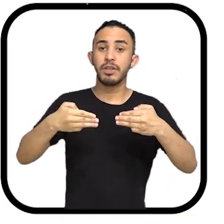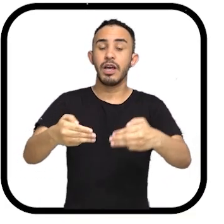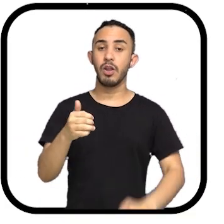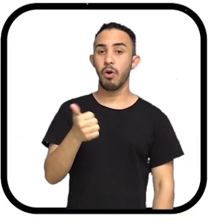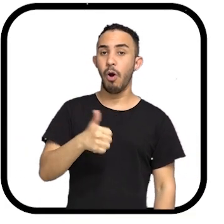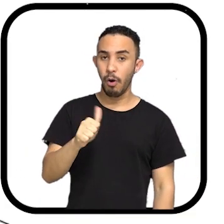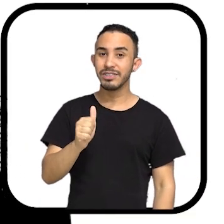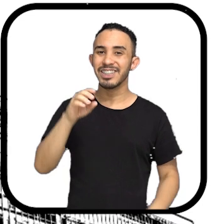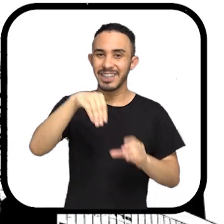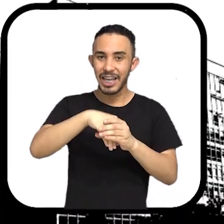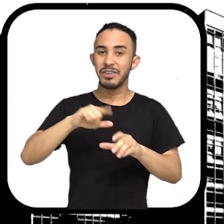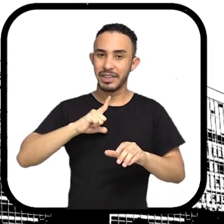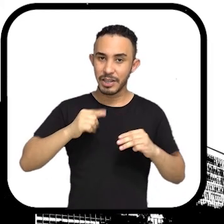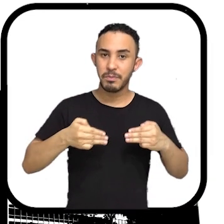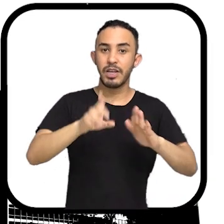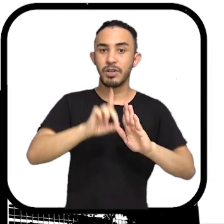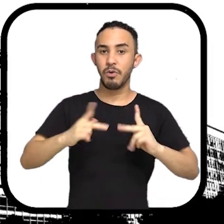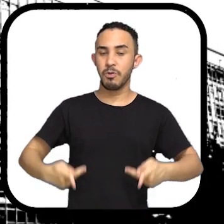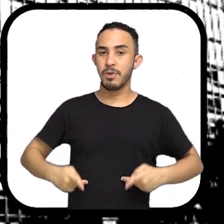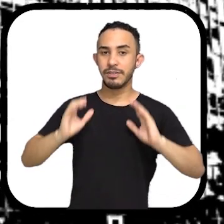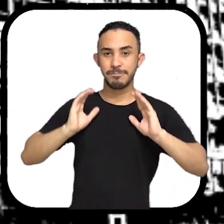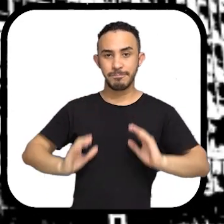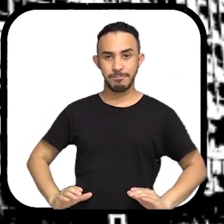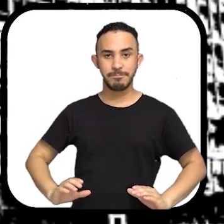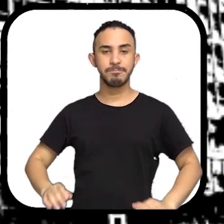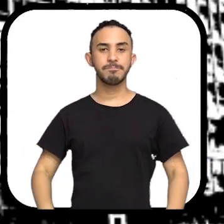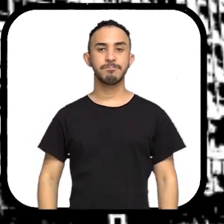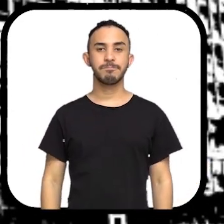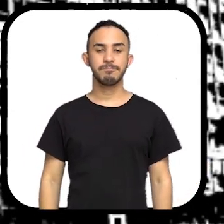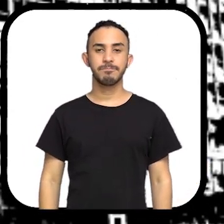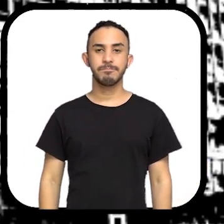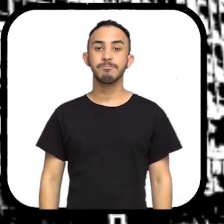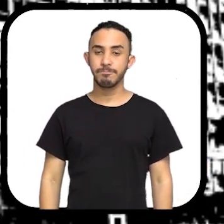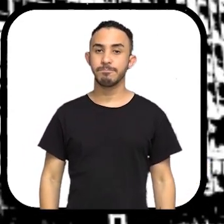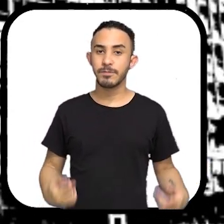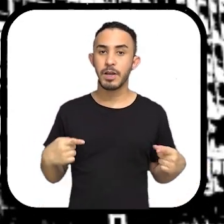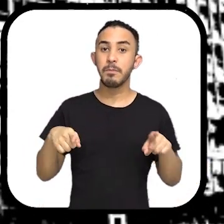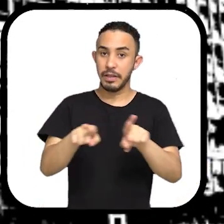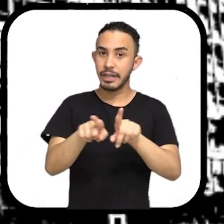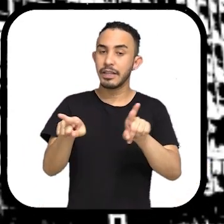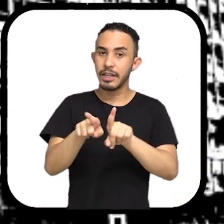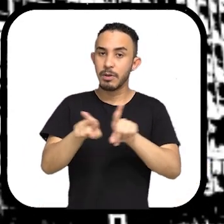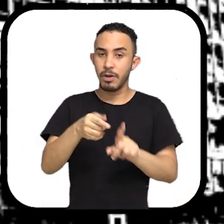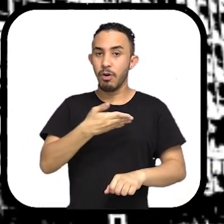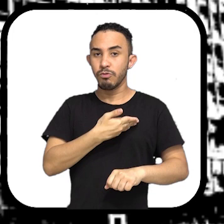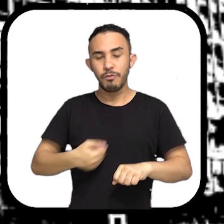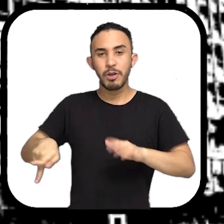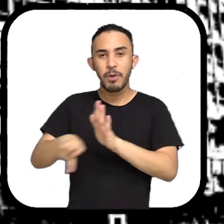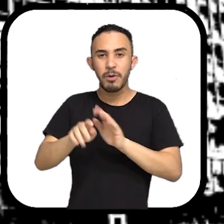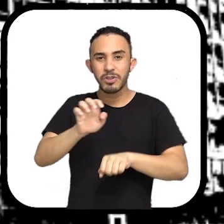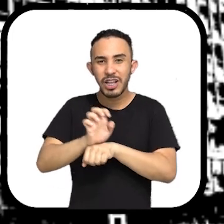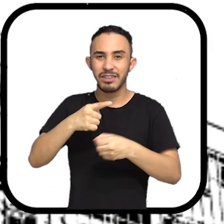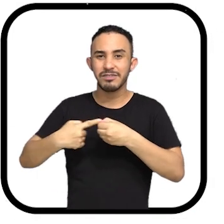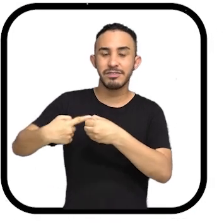envolve 11 ministérios, entre eles, o Ministério dos Direitos Humanos e da Cidadania. É uma parceria